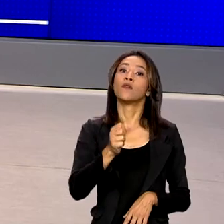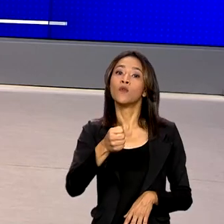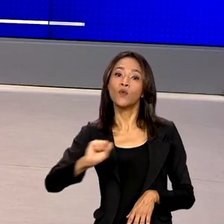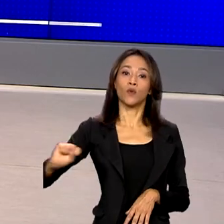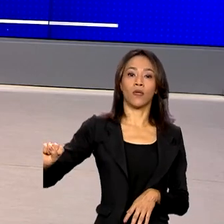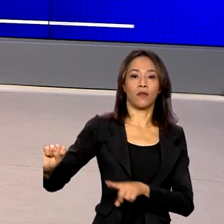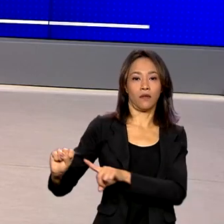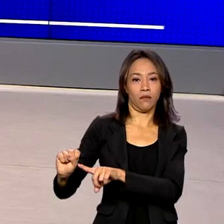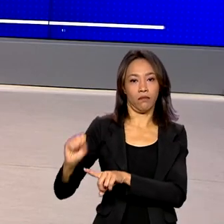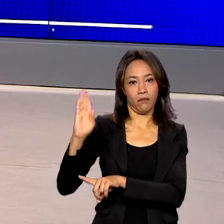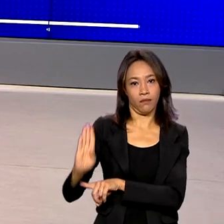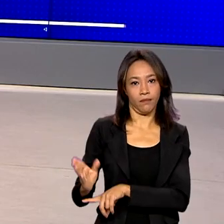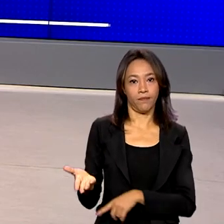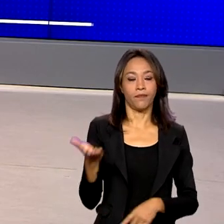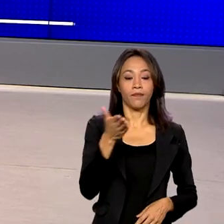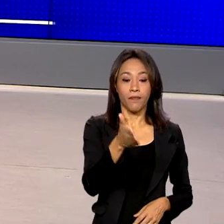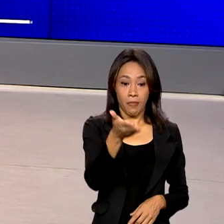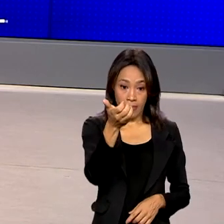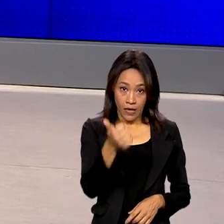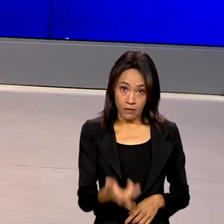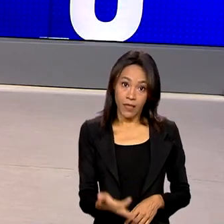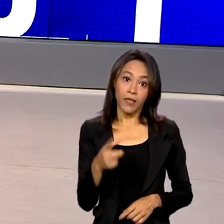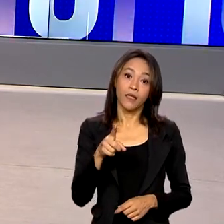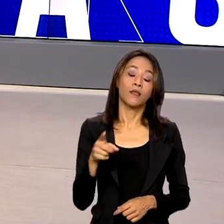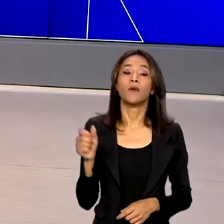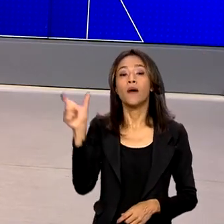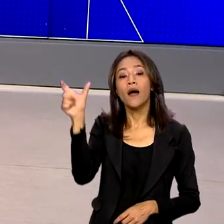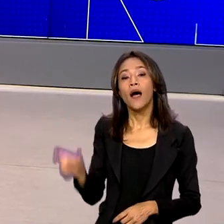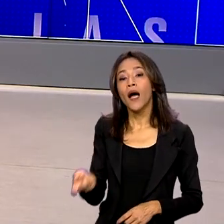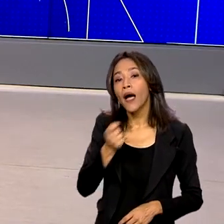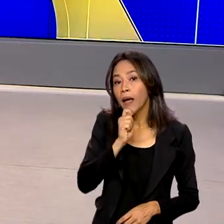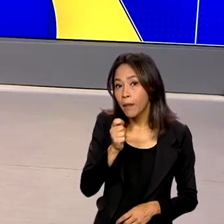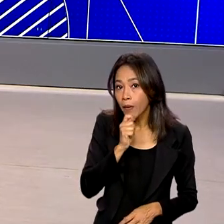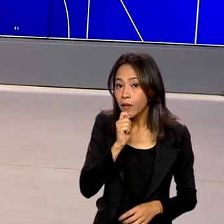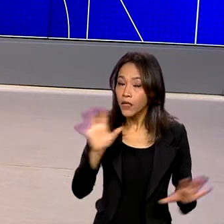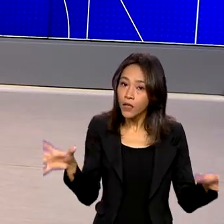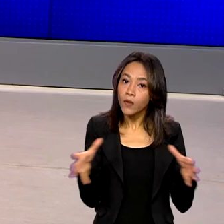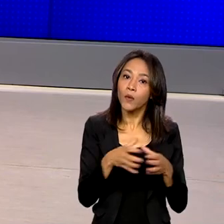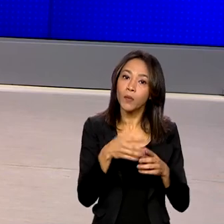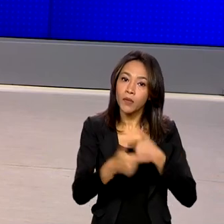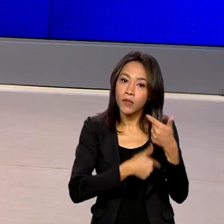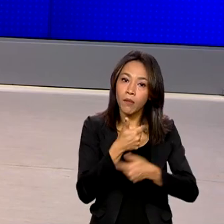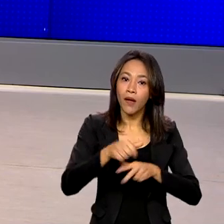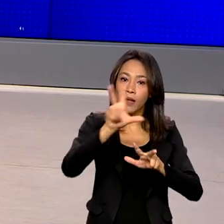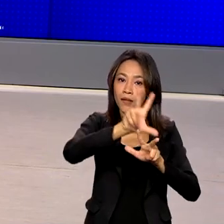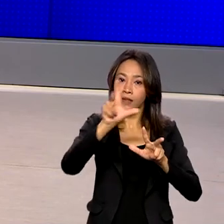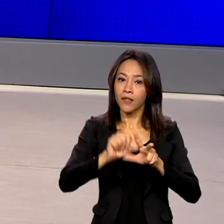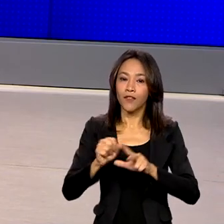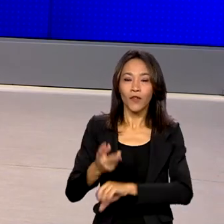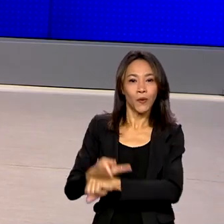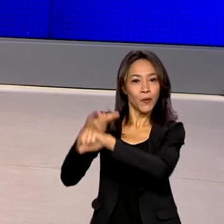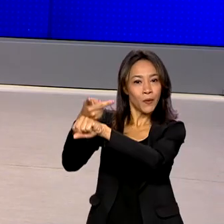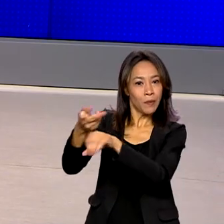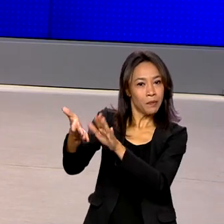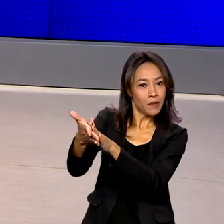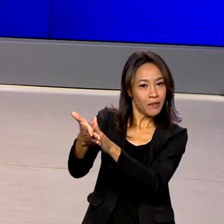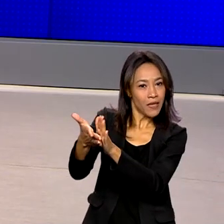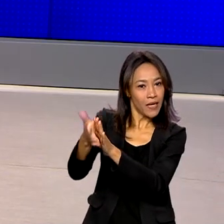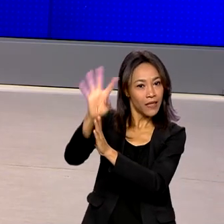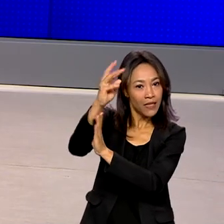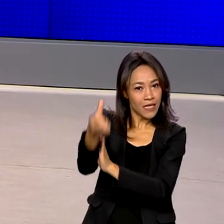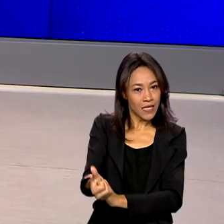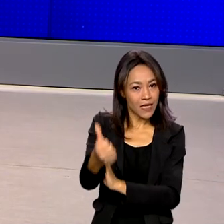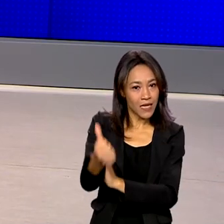A repórter Márcia Fernandes e a equipe aqui da TV Brasil foram premiadas na sexta edição do